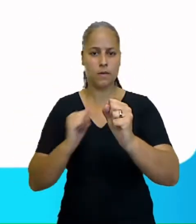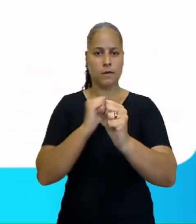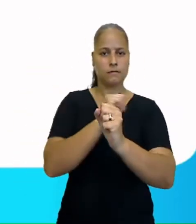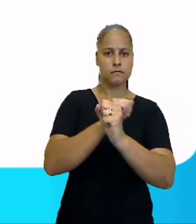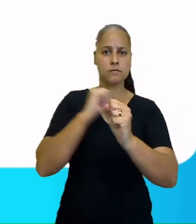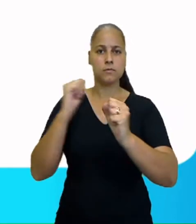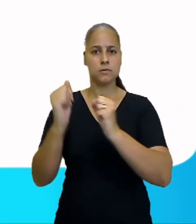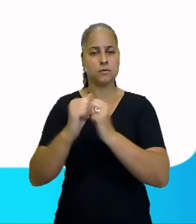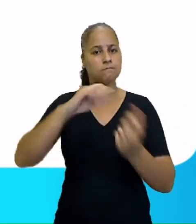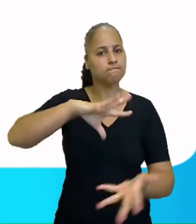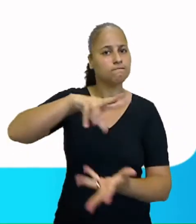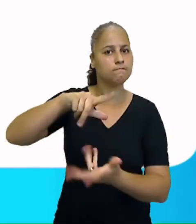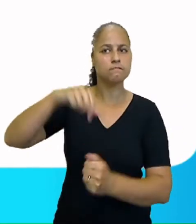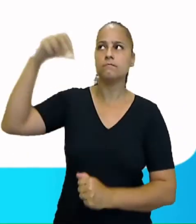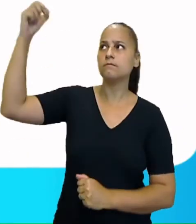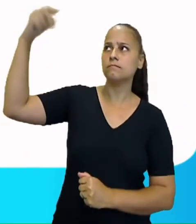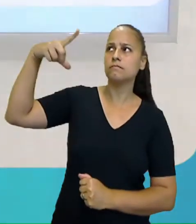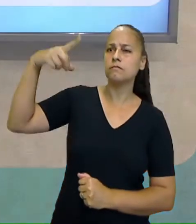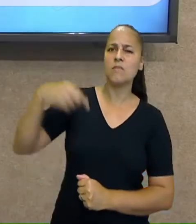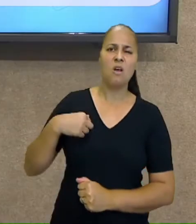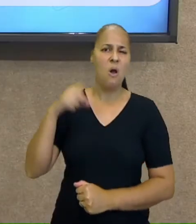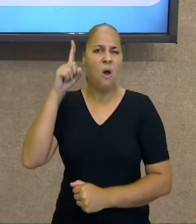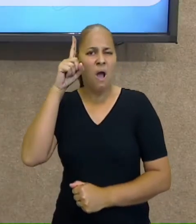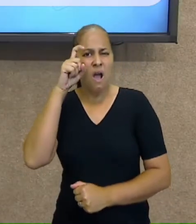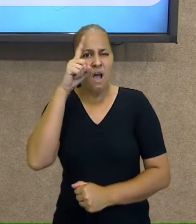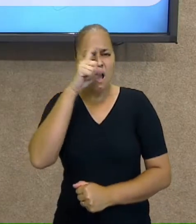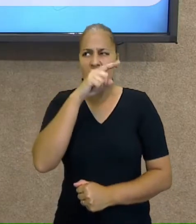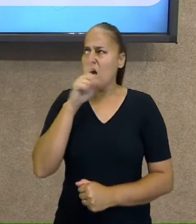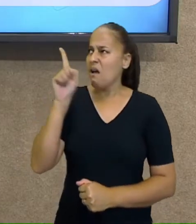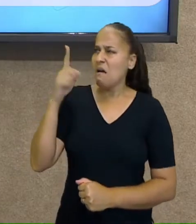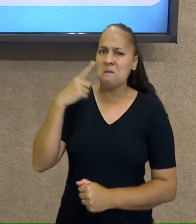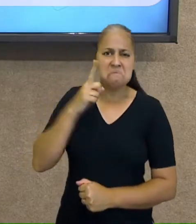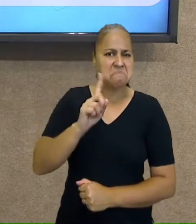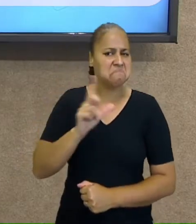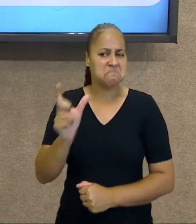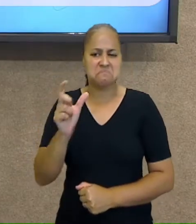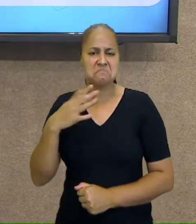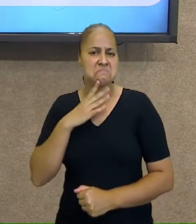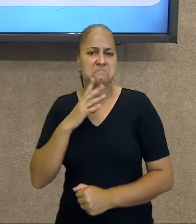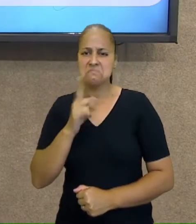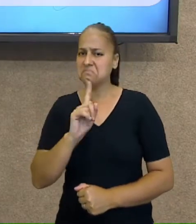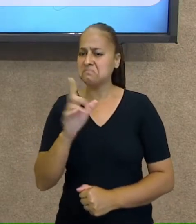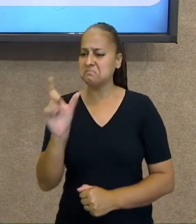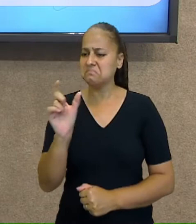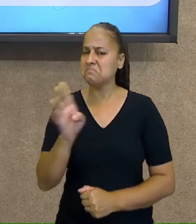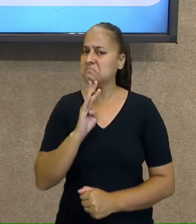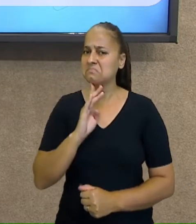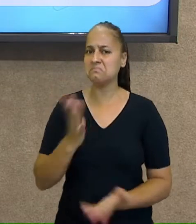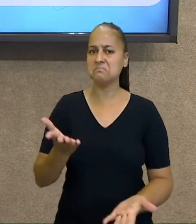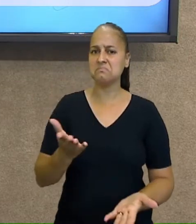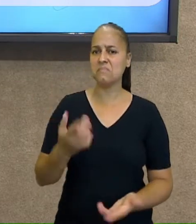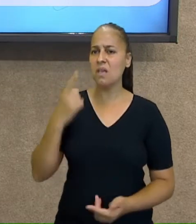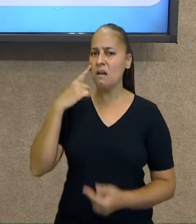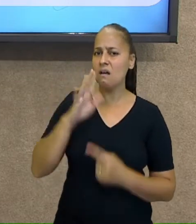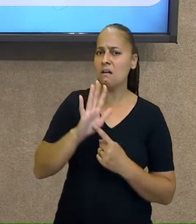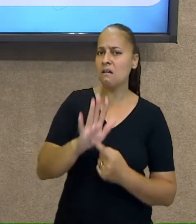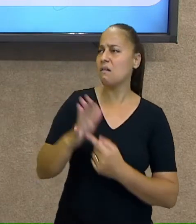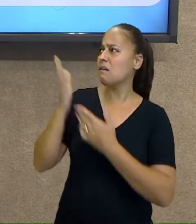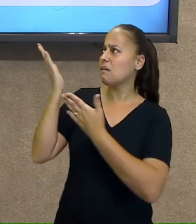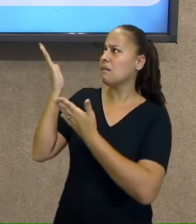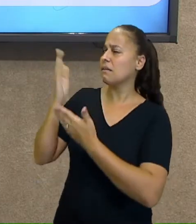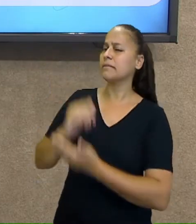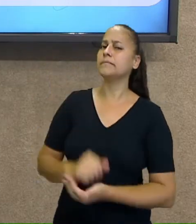Professora, mas é difícil nunca ouvir essa palavra. Vocês nunca ouviram, talvez nunca tenham ouvido